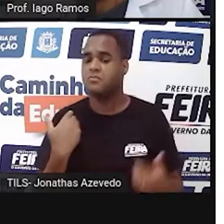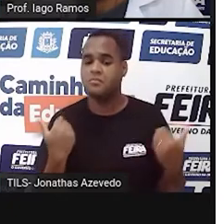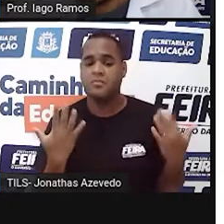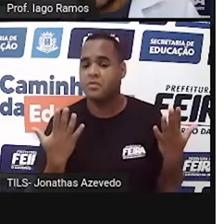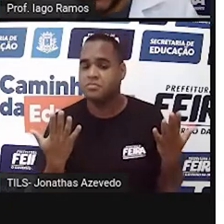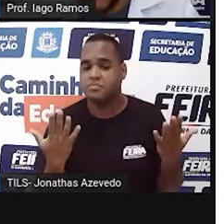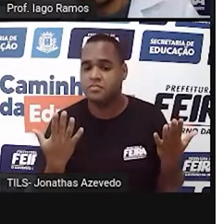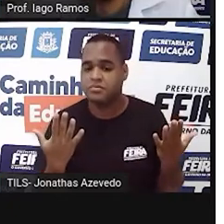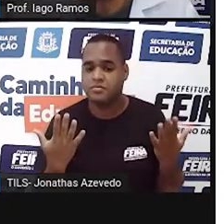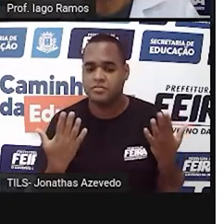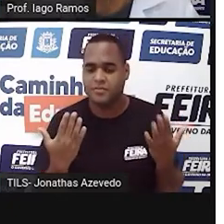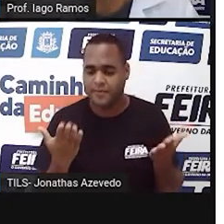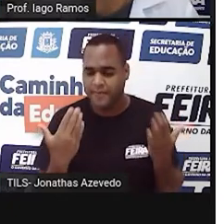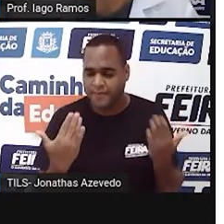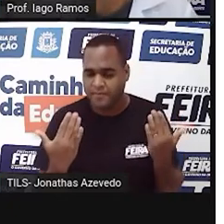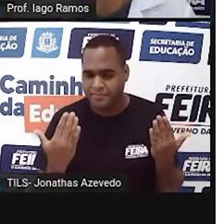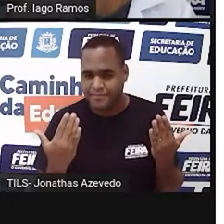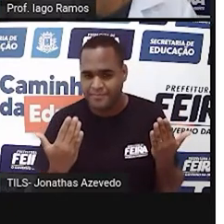Vamos que vamos?